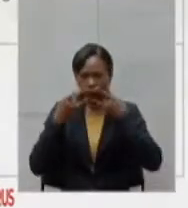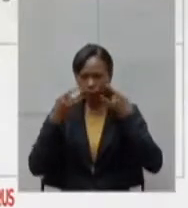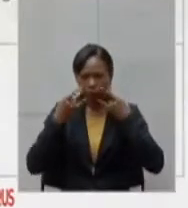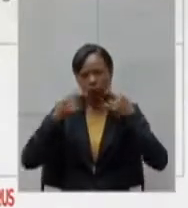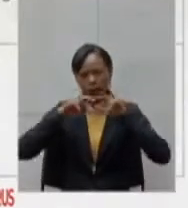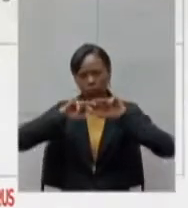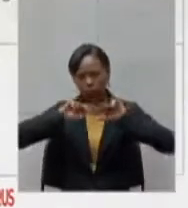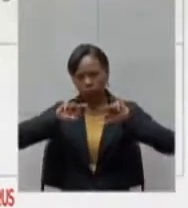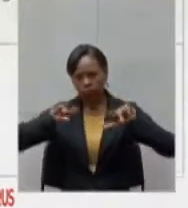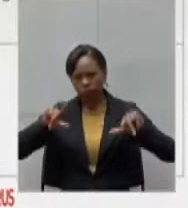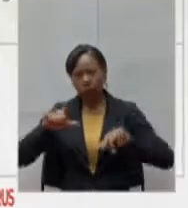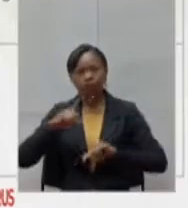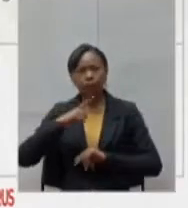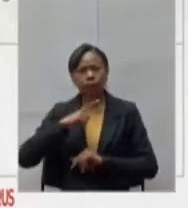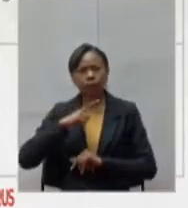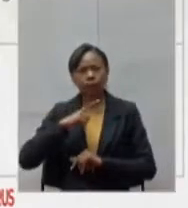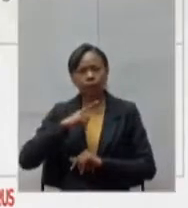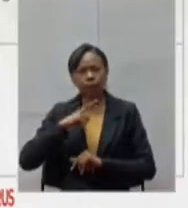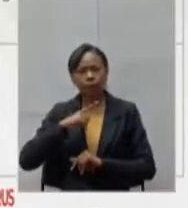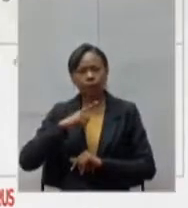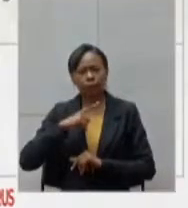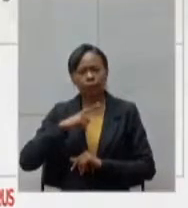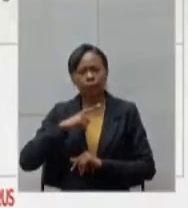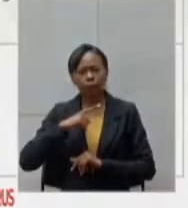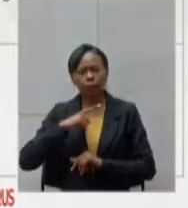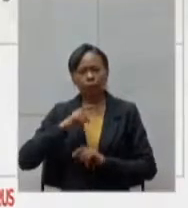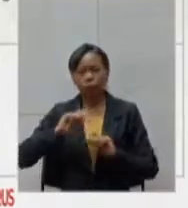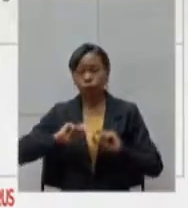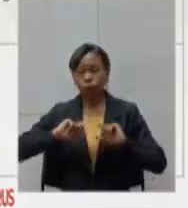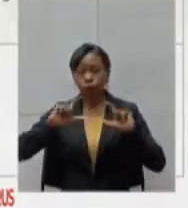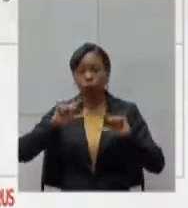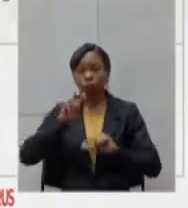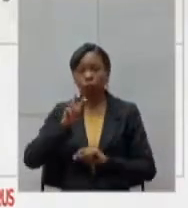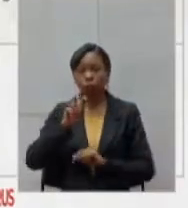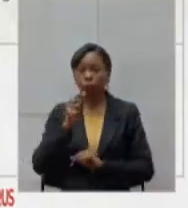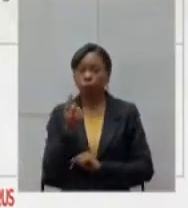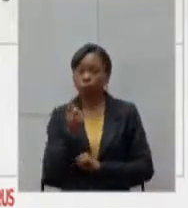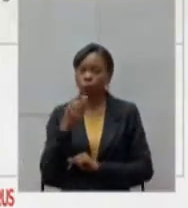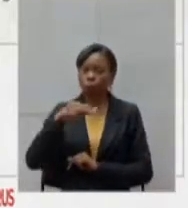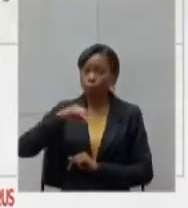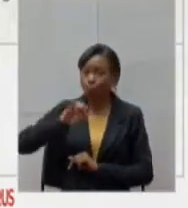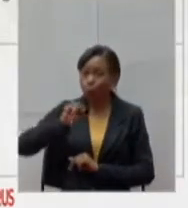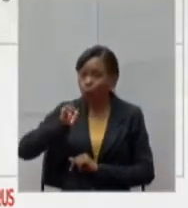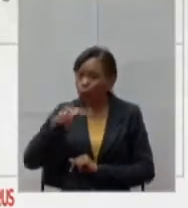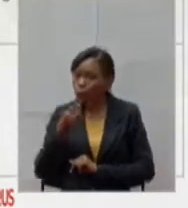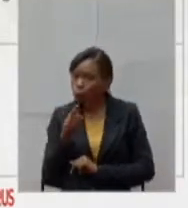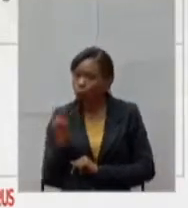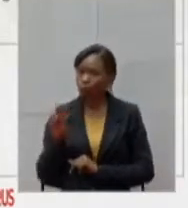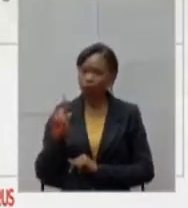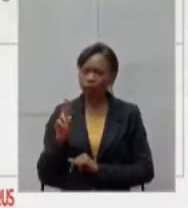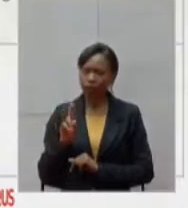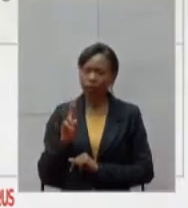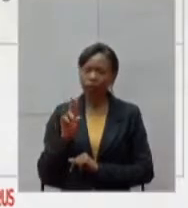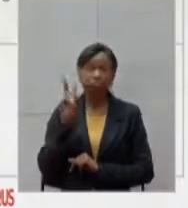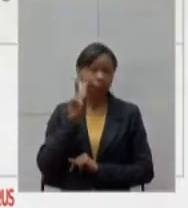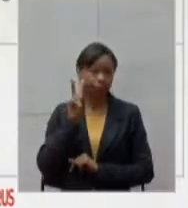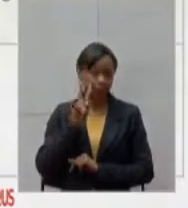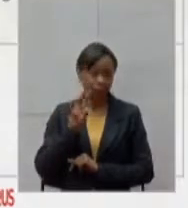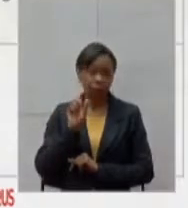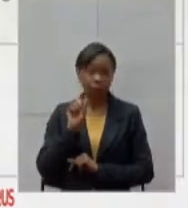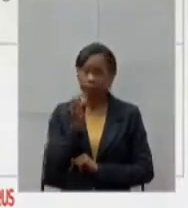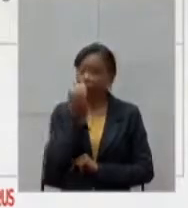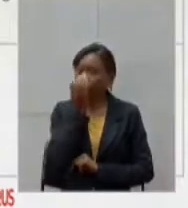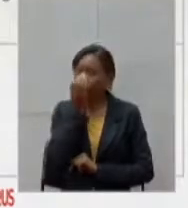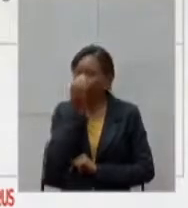um volume alto, 51 milhões. É importante lembrar que respiradores, nós compramos